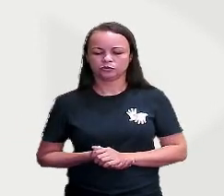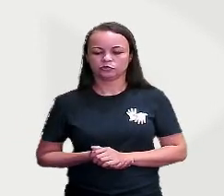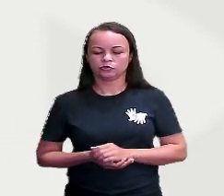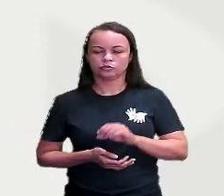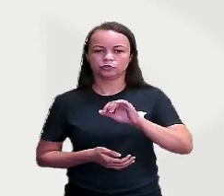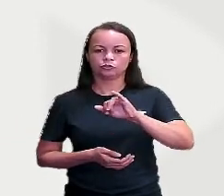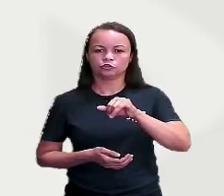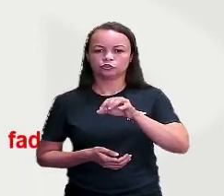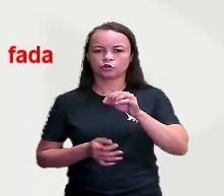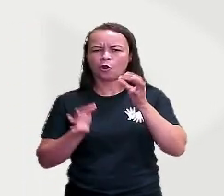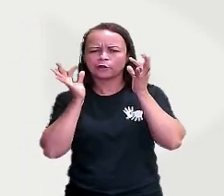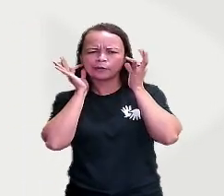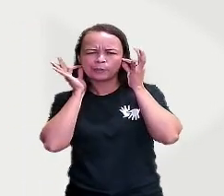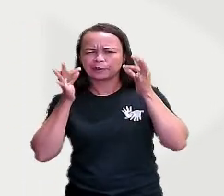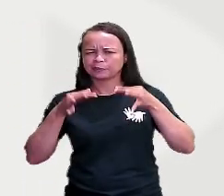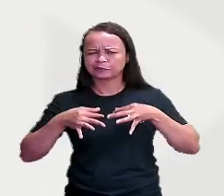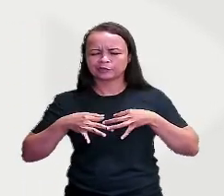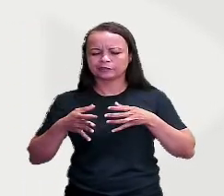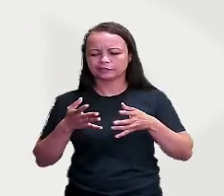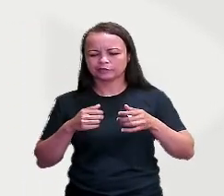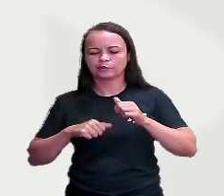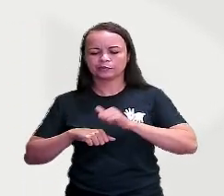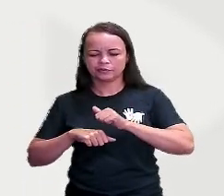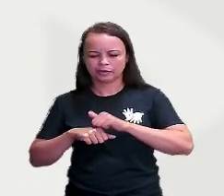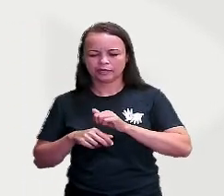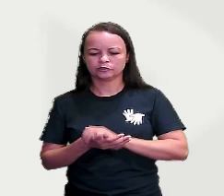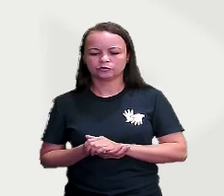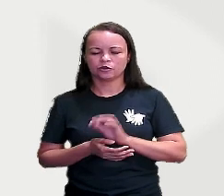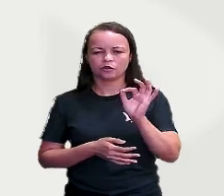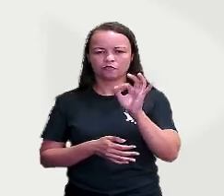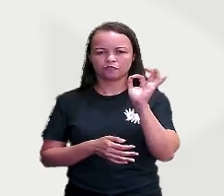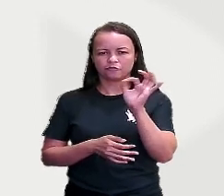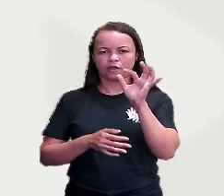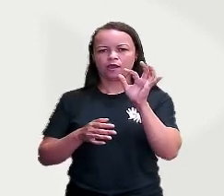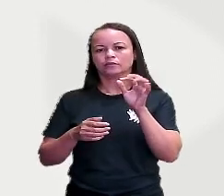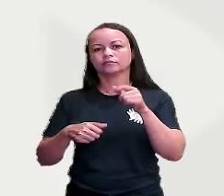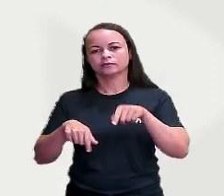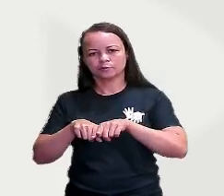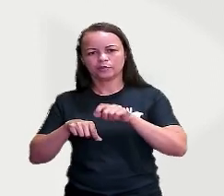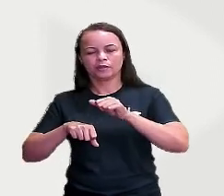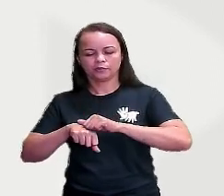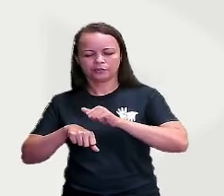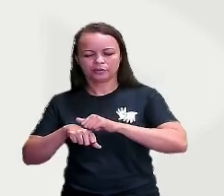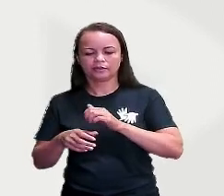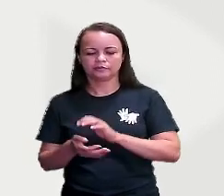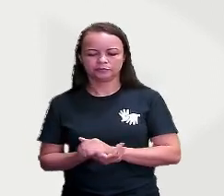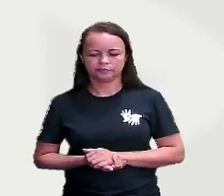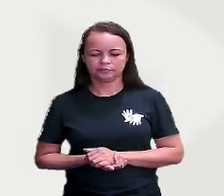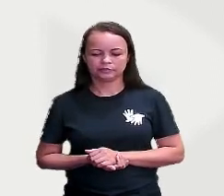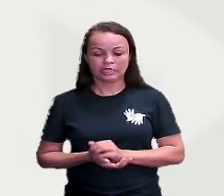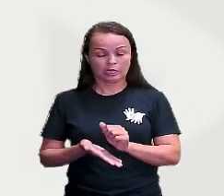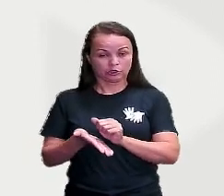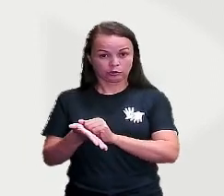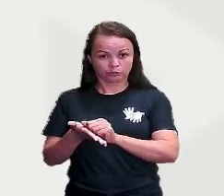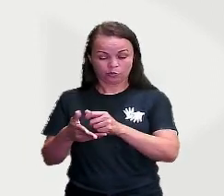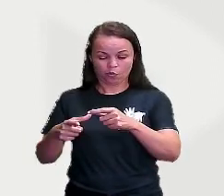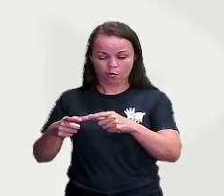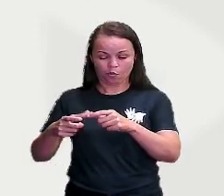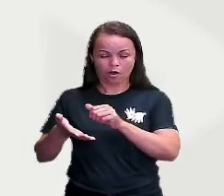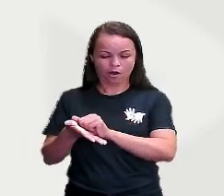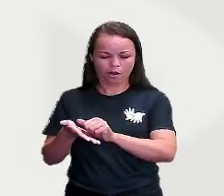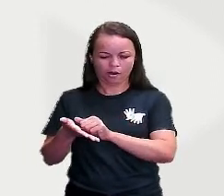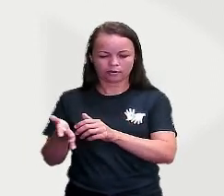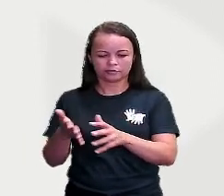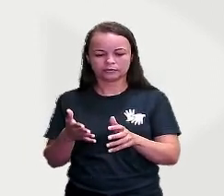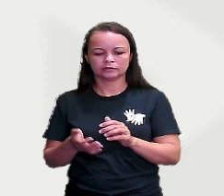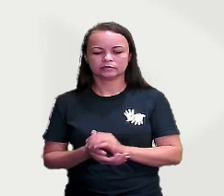joia, também concreto, fada, também, esponja, alegria, abstrato,